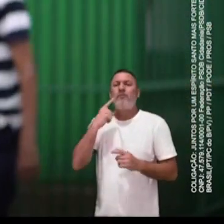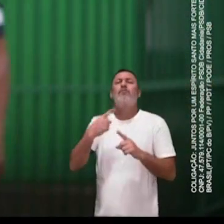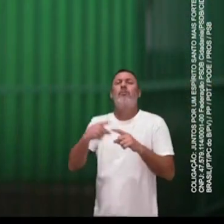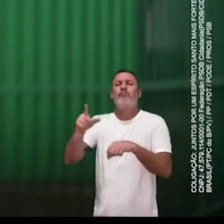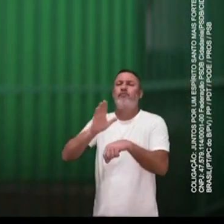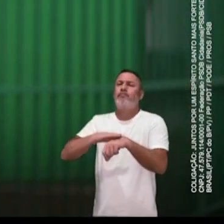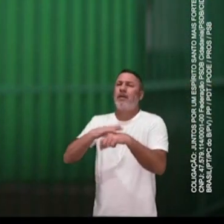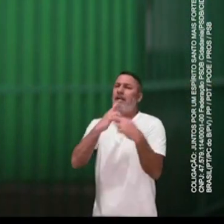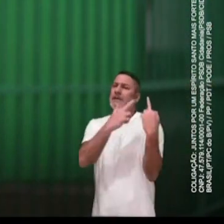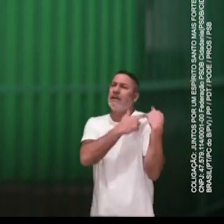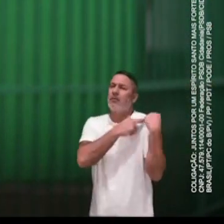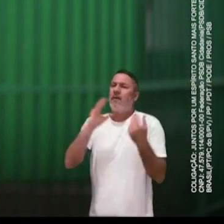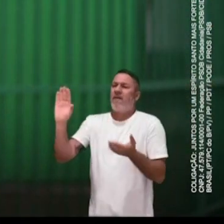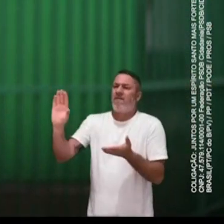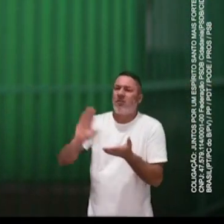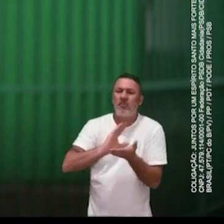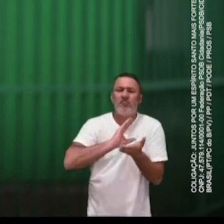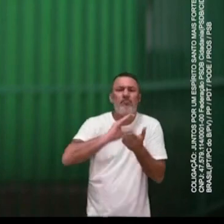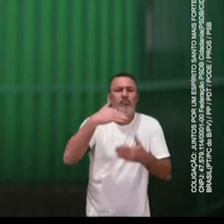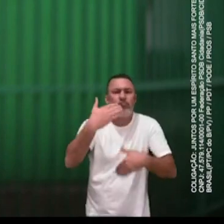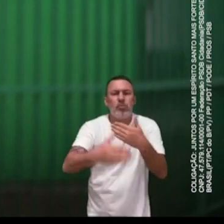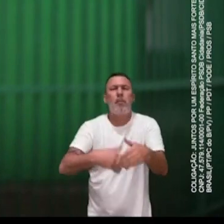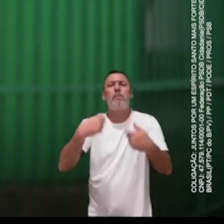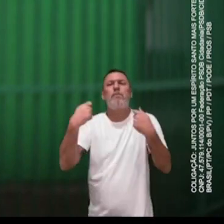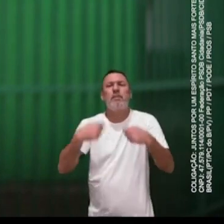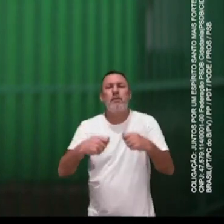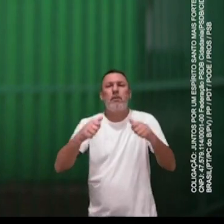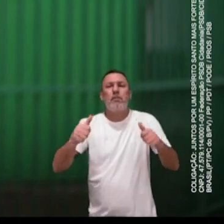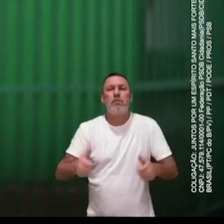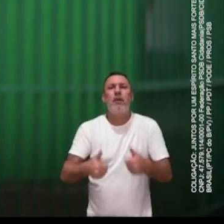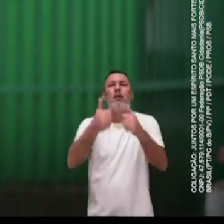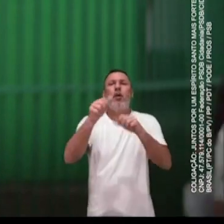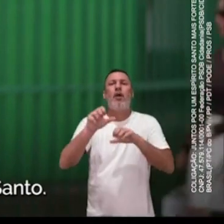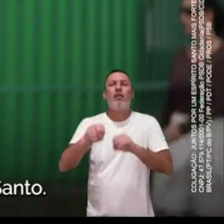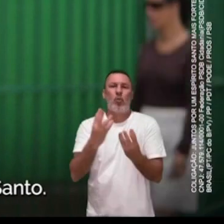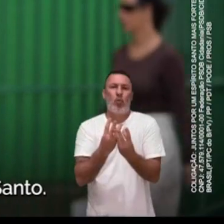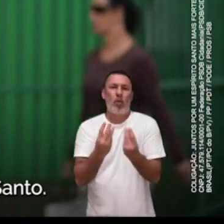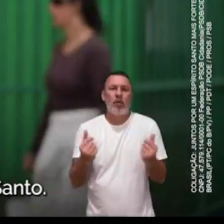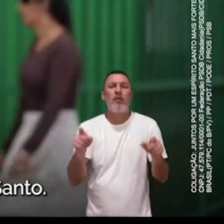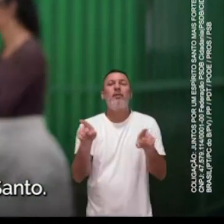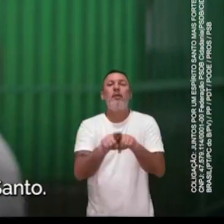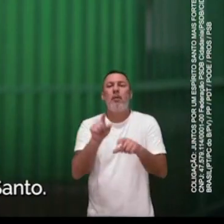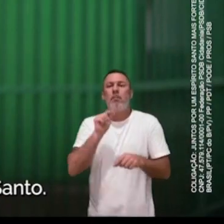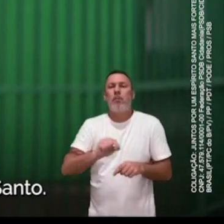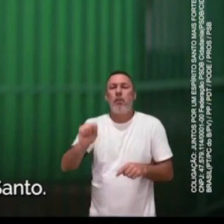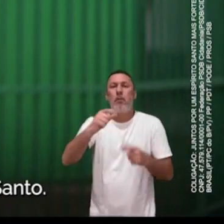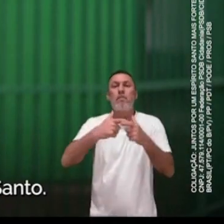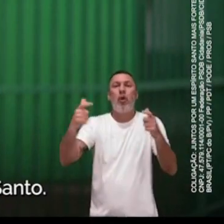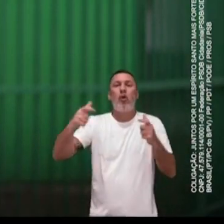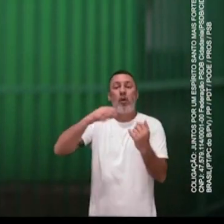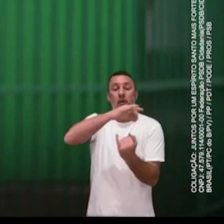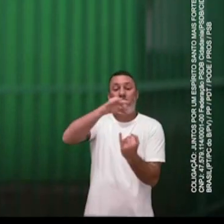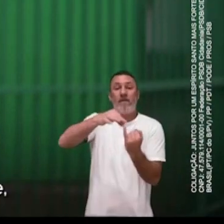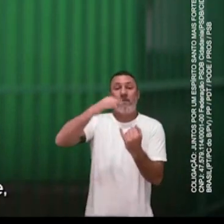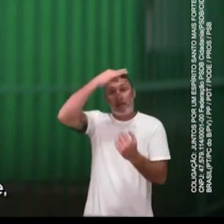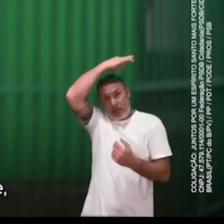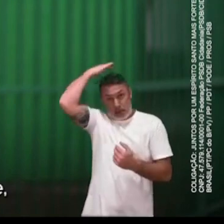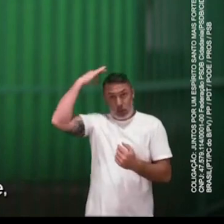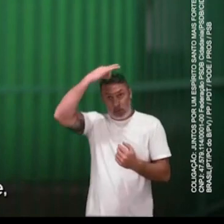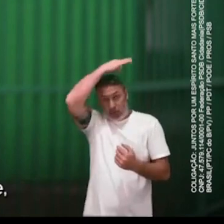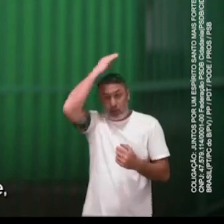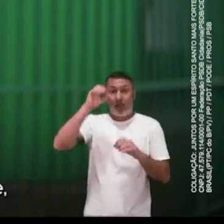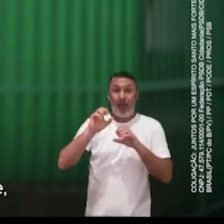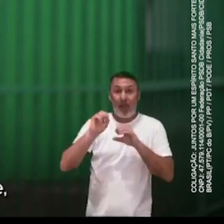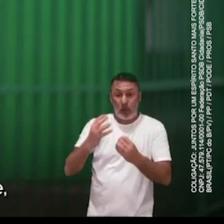Porque ela trouxe todo o investimento necessário para uma educação de qualidade e a expansão do IFES dentro do Espírito Santo. A